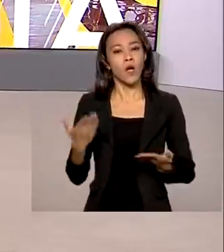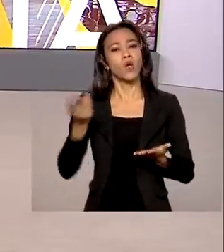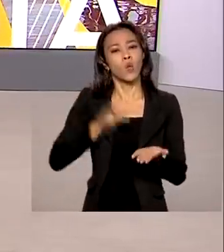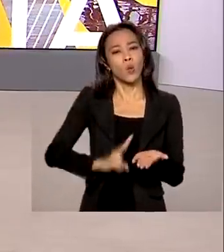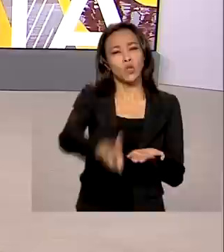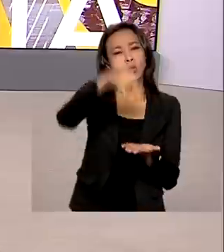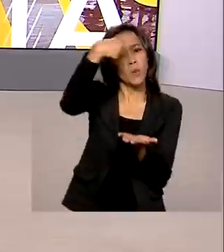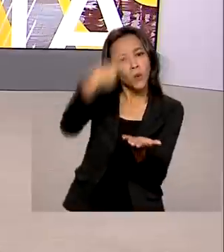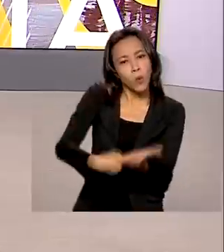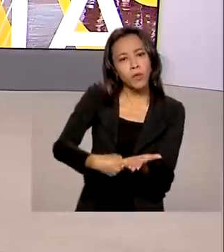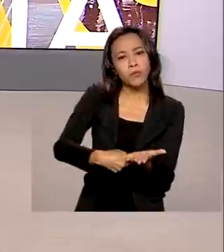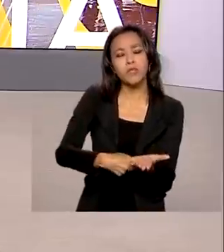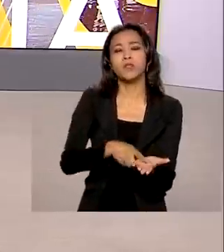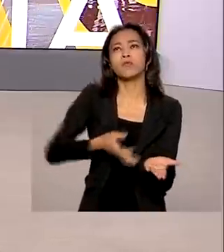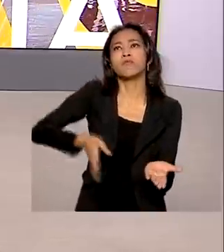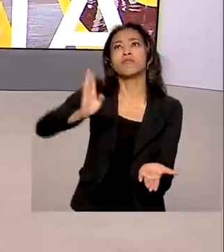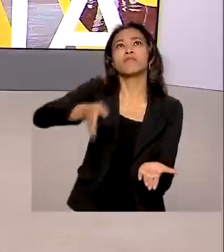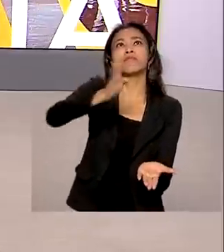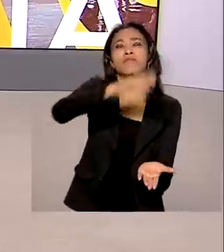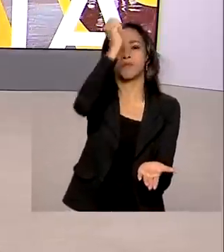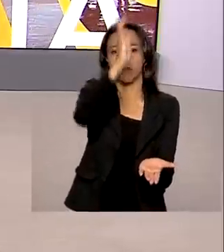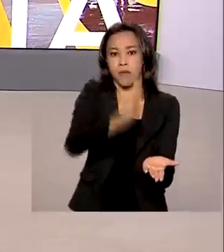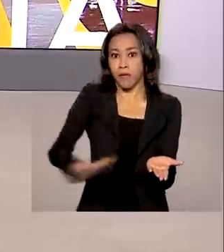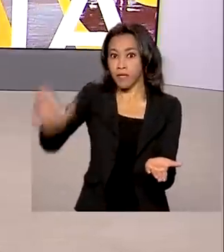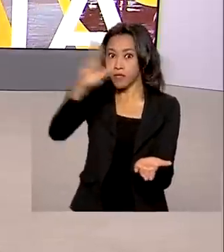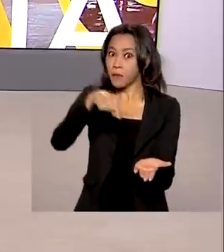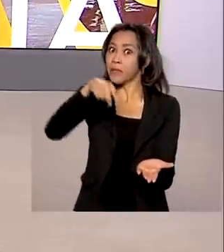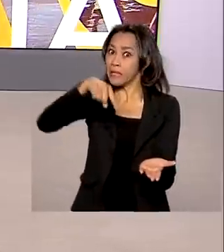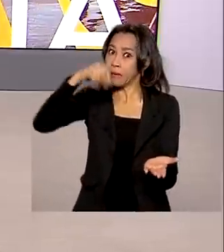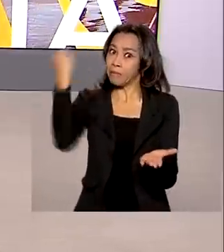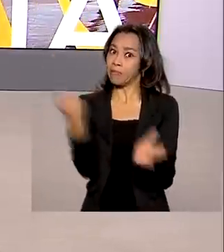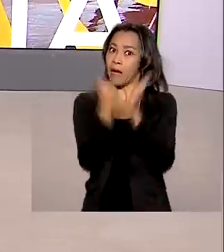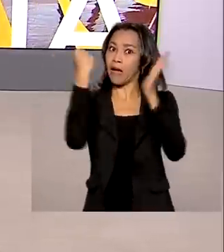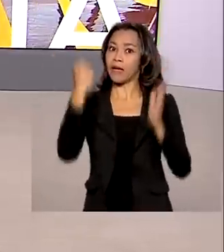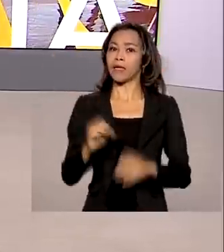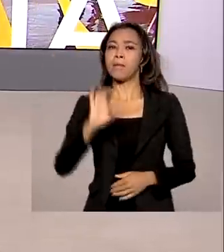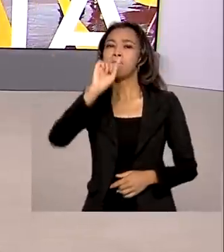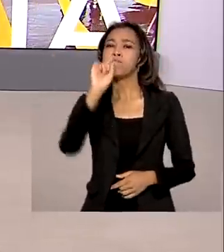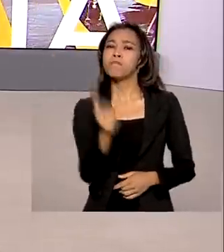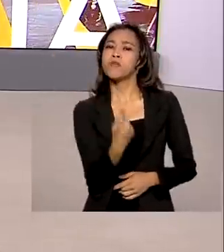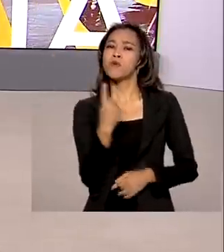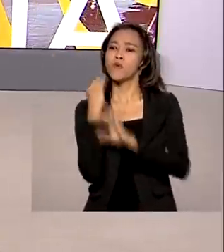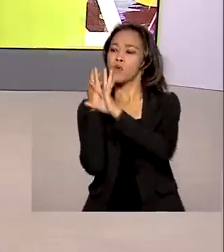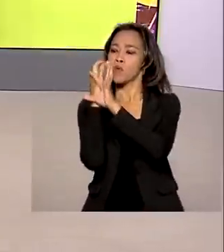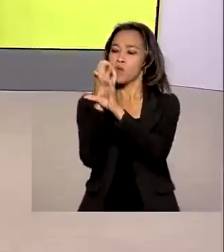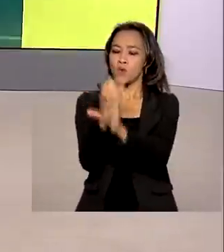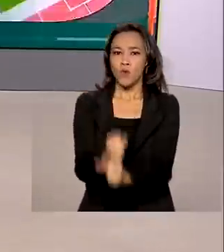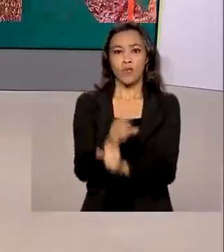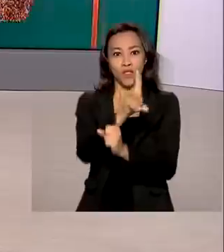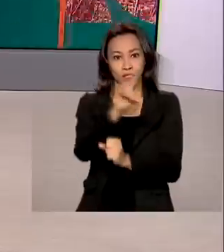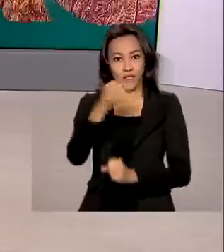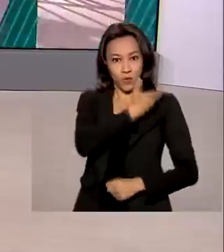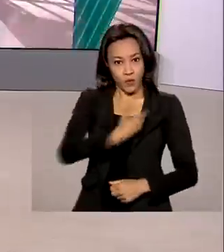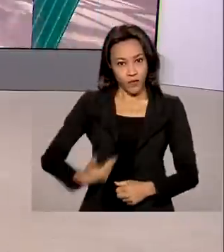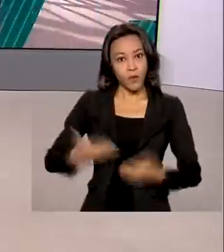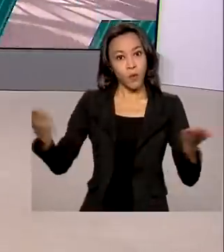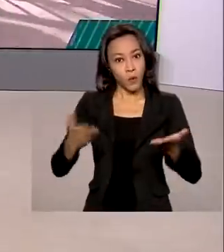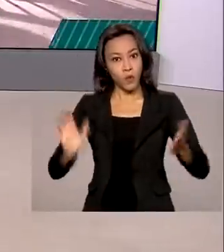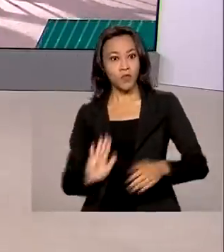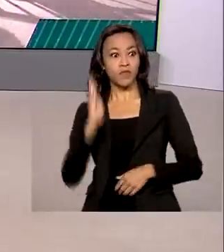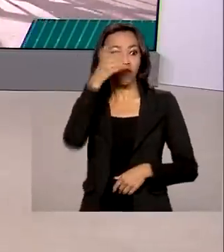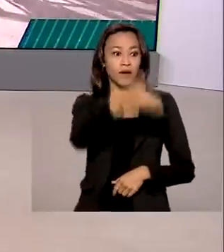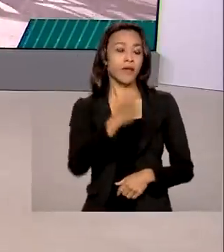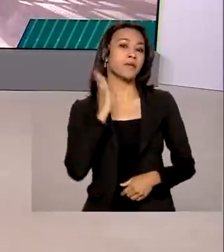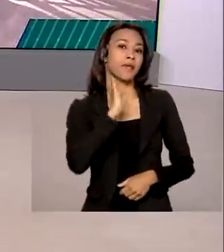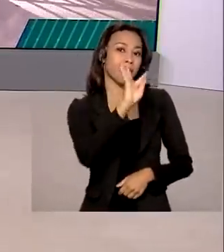agenda de viagens pelo Brasil nesta semana que marca os mil dias de governo. Hoje, ele vai a Belo Horizonte, em Minas Gerais, e é